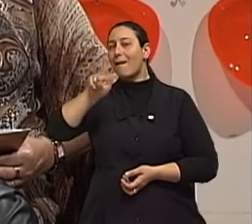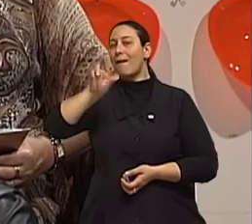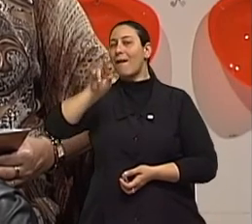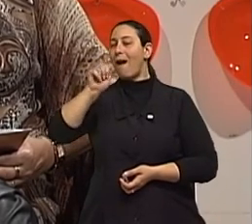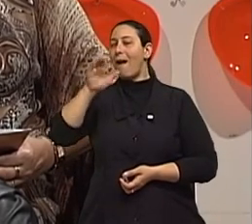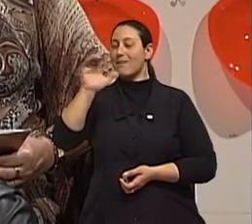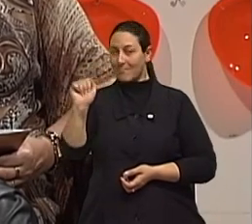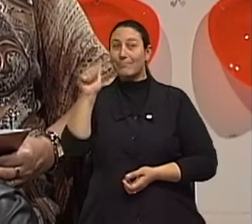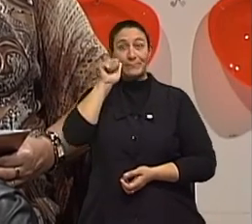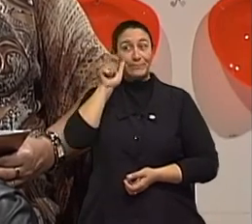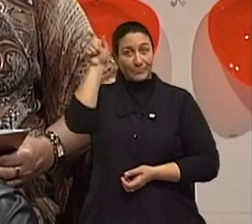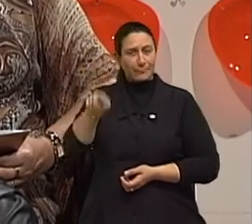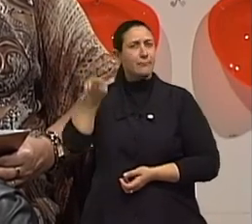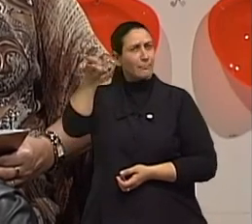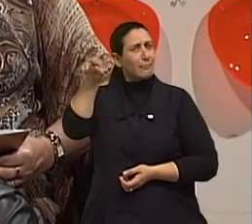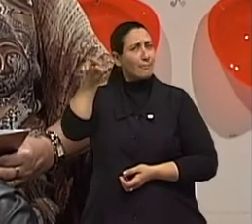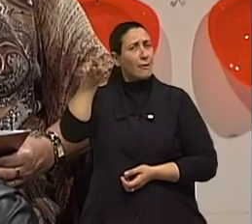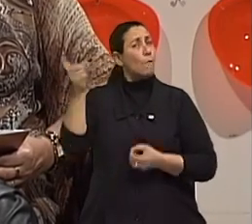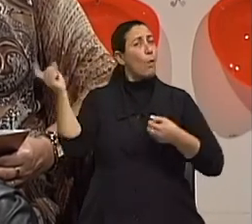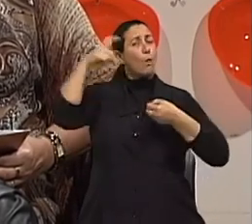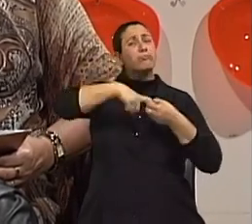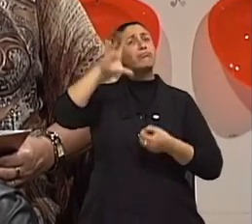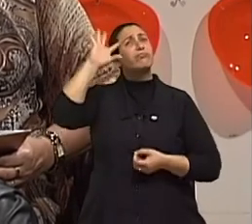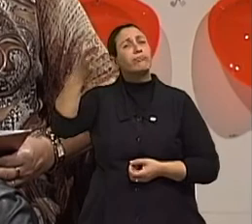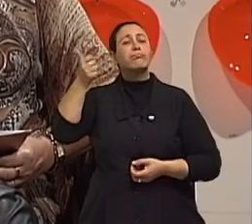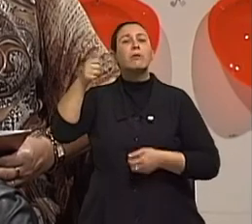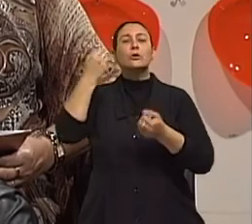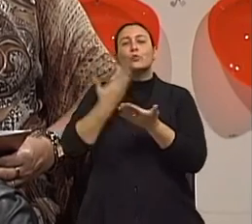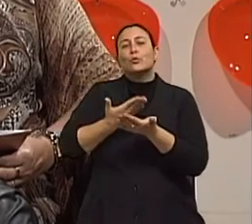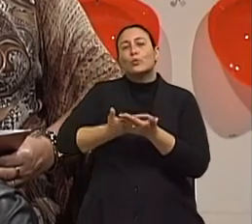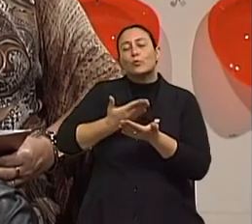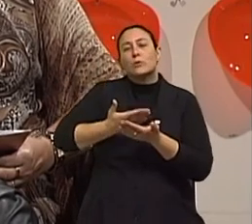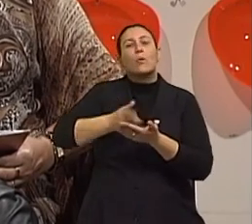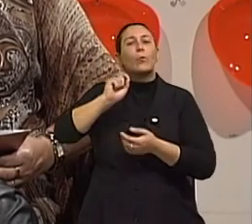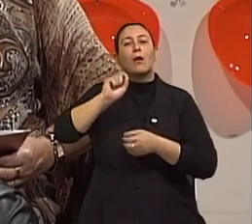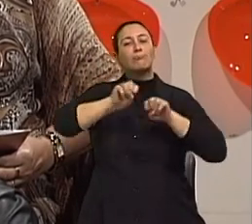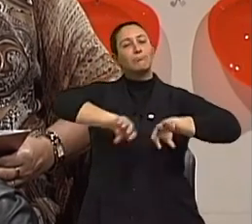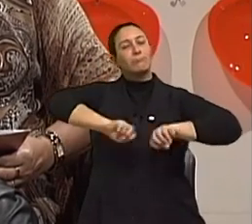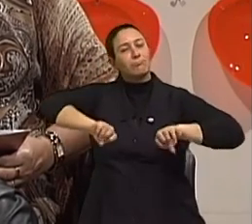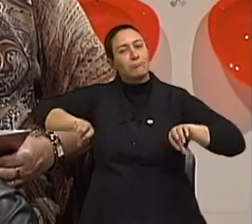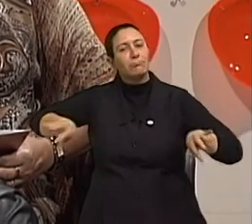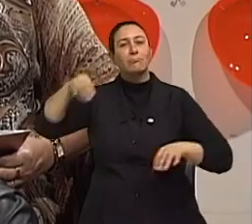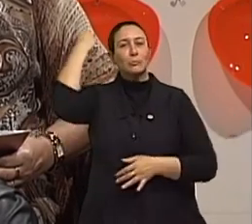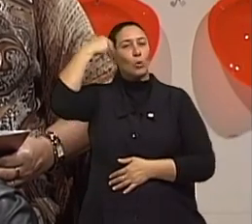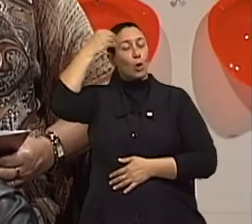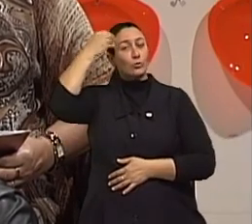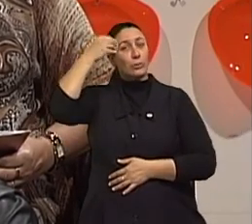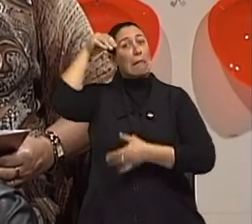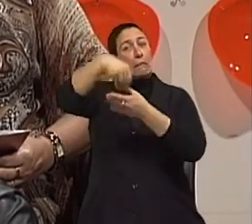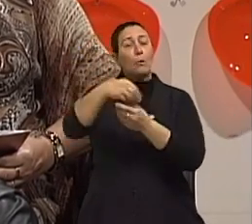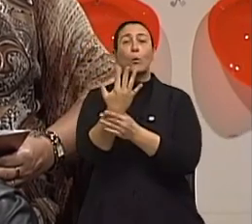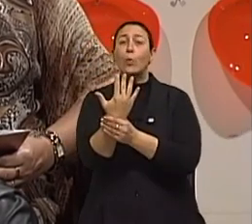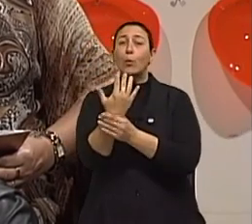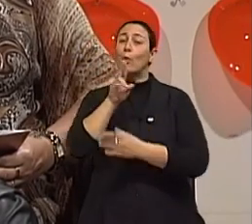decidiu voltar a estudar licenciatura em psicologia na Universidade Federal do Rio Grande do Sul. A